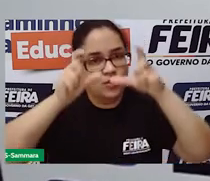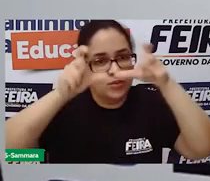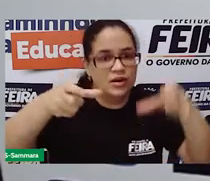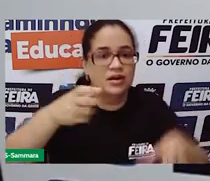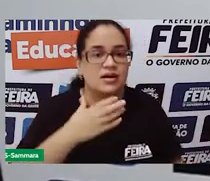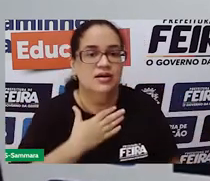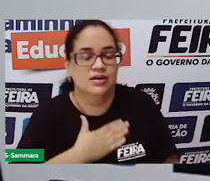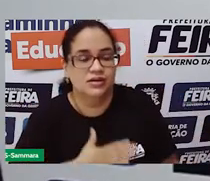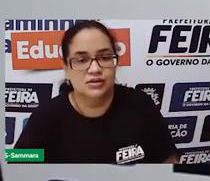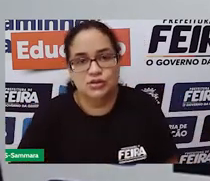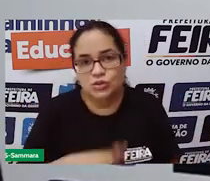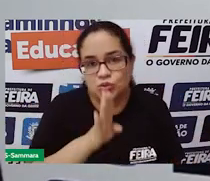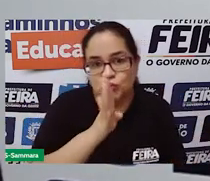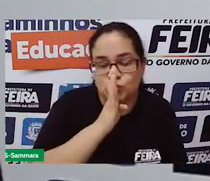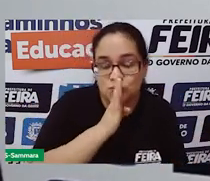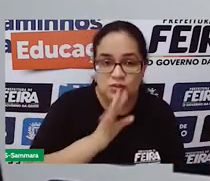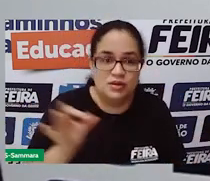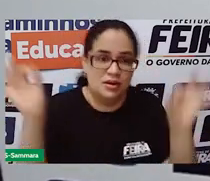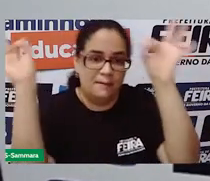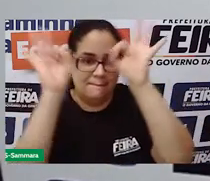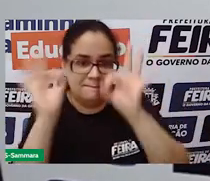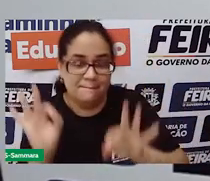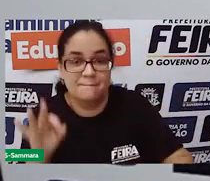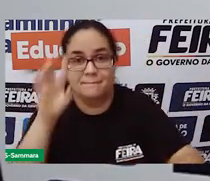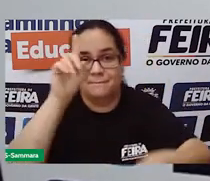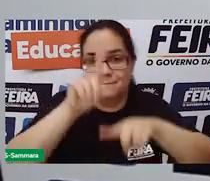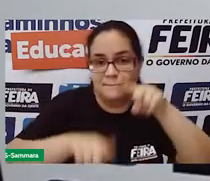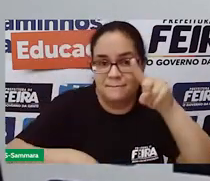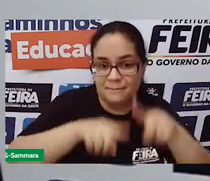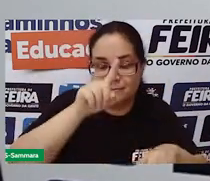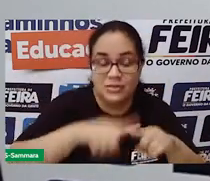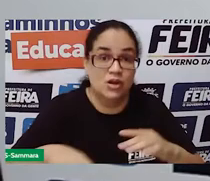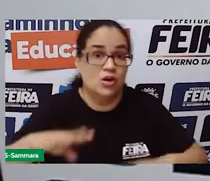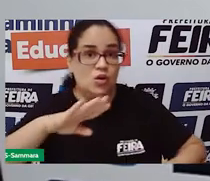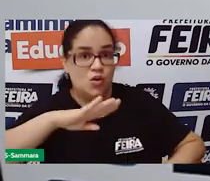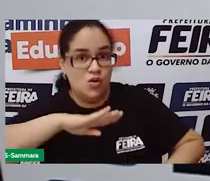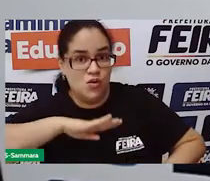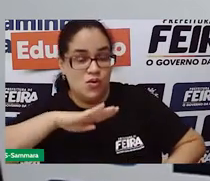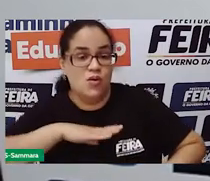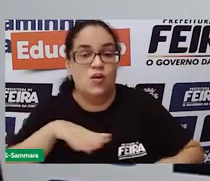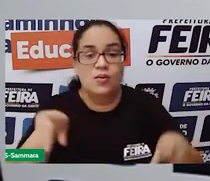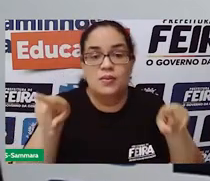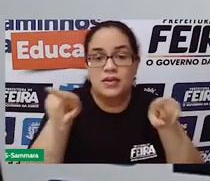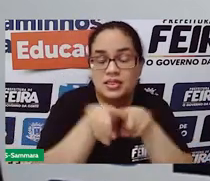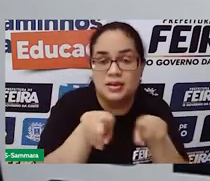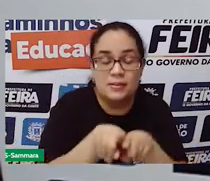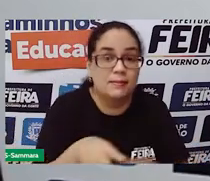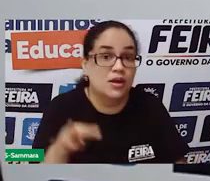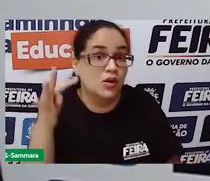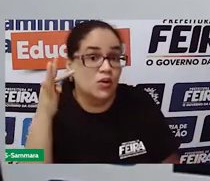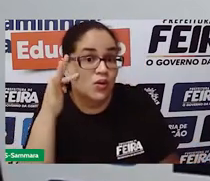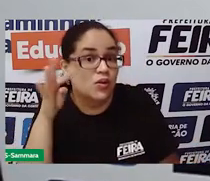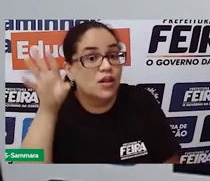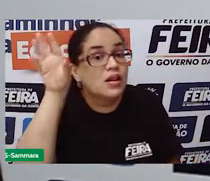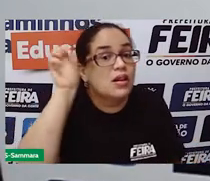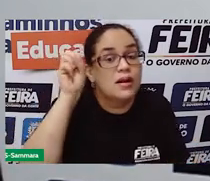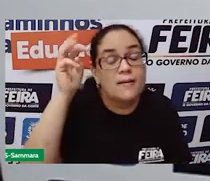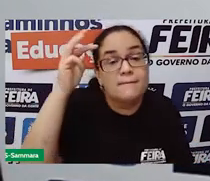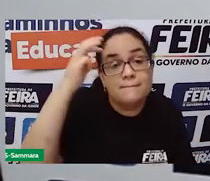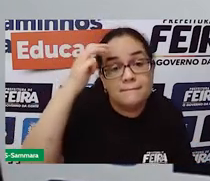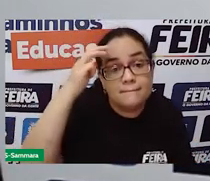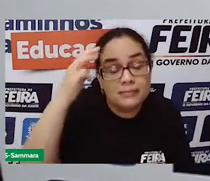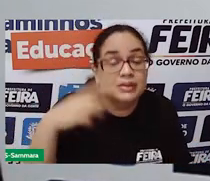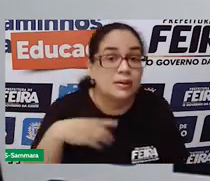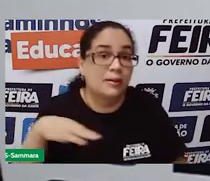com silêncio, preparem o material, preparem o corpo também, né? Os olhos, os ouvidos, a mente, para